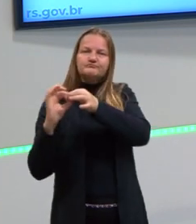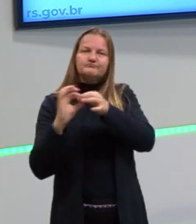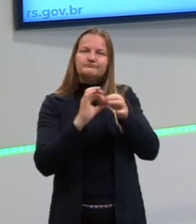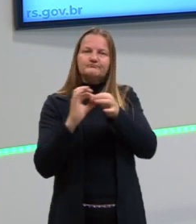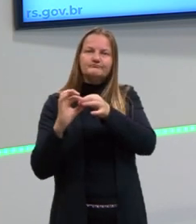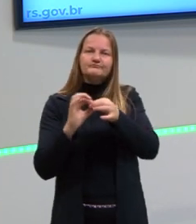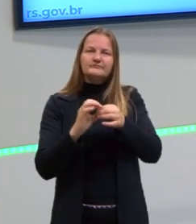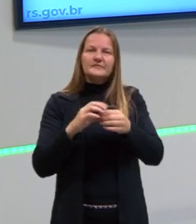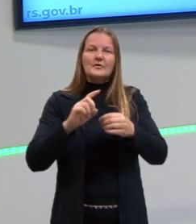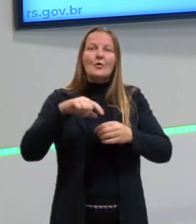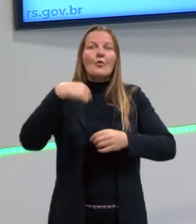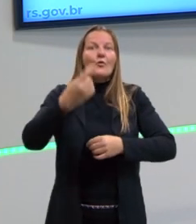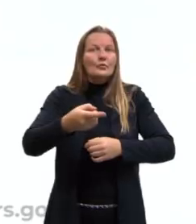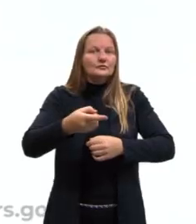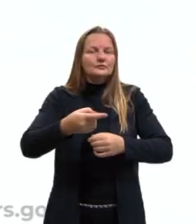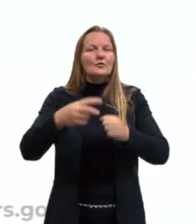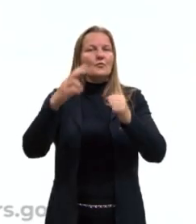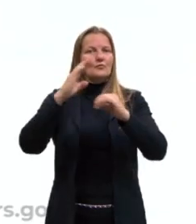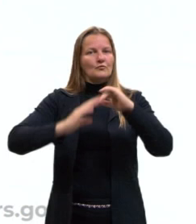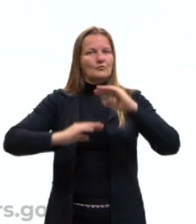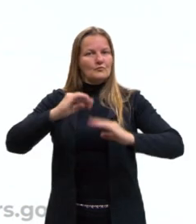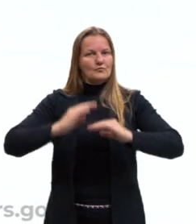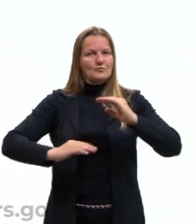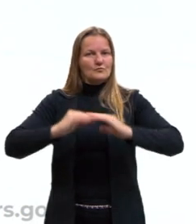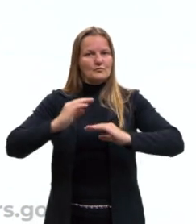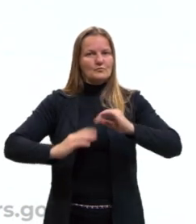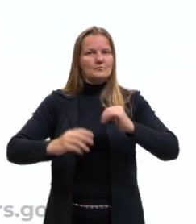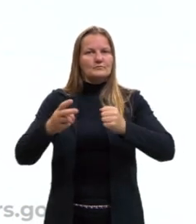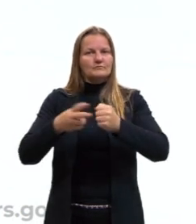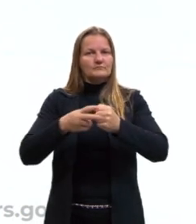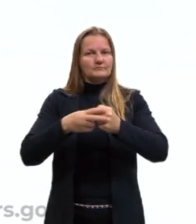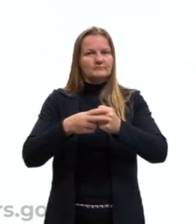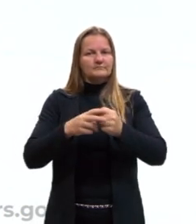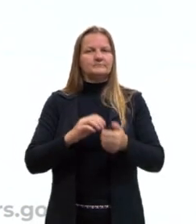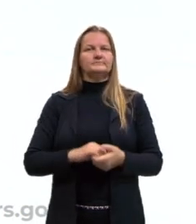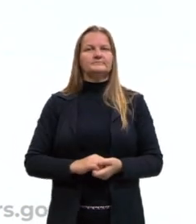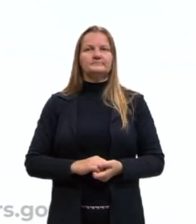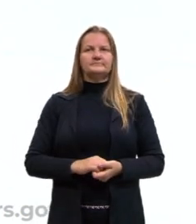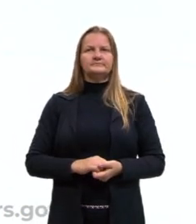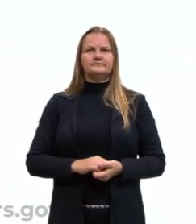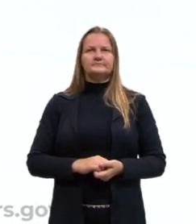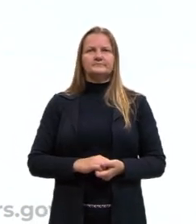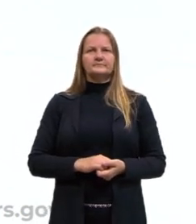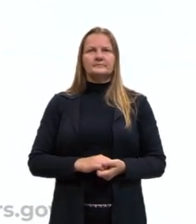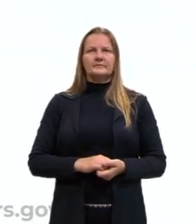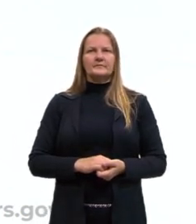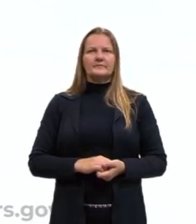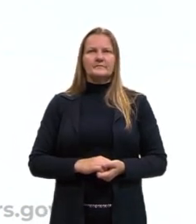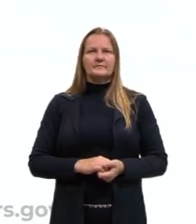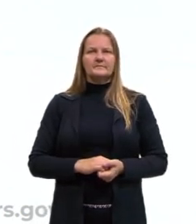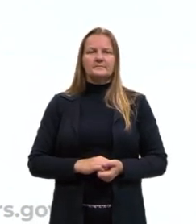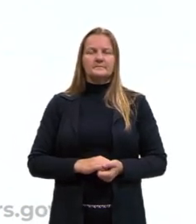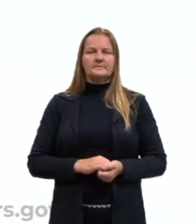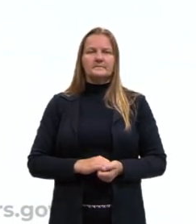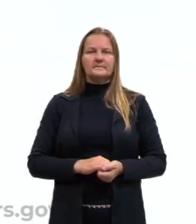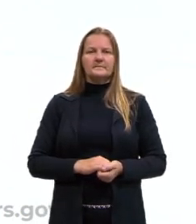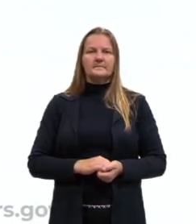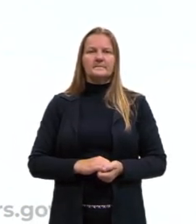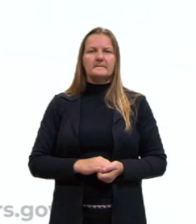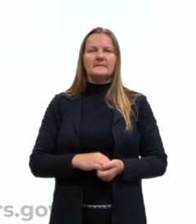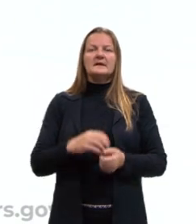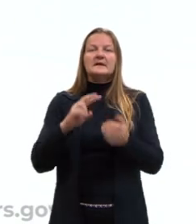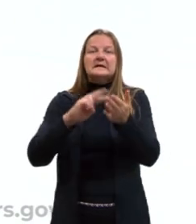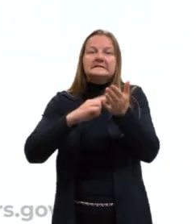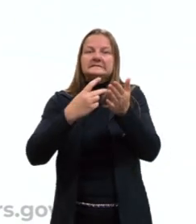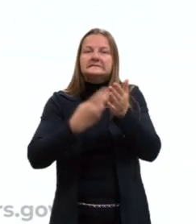partir para aqueles verbos que a gente chama de verbos nocionais. Ou seja, os verbos que são de fato significativos.